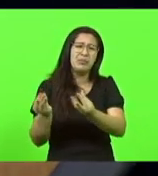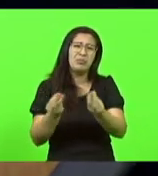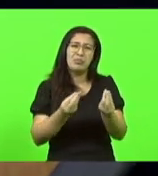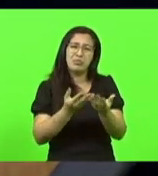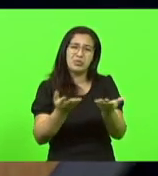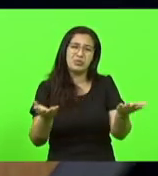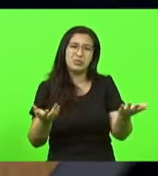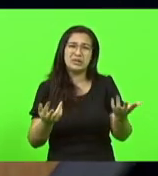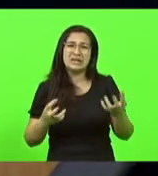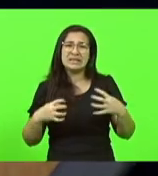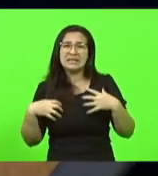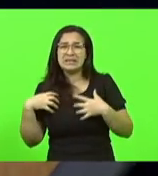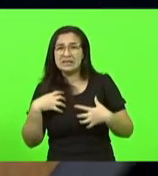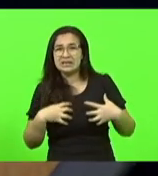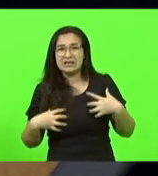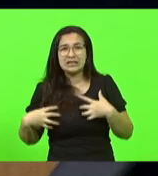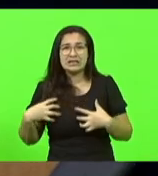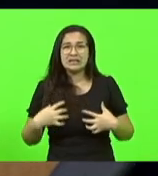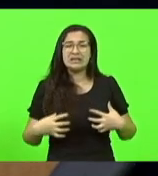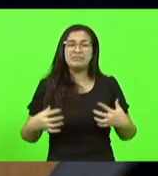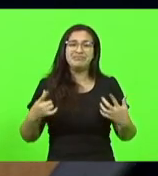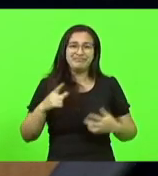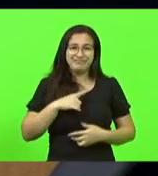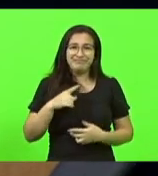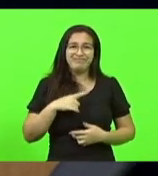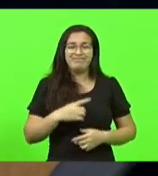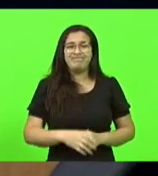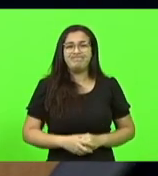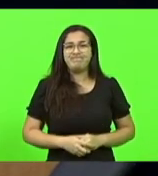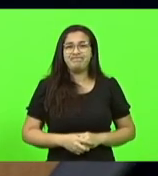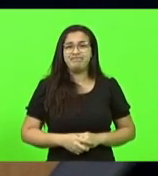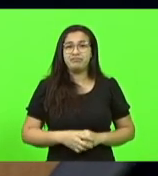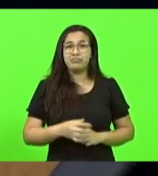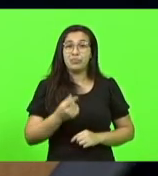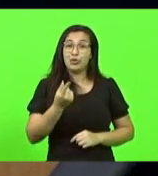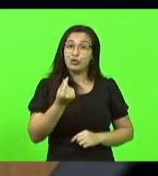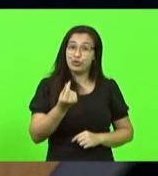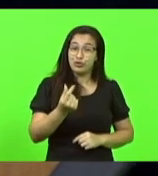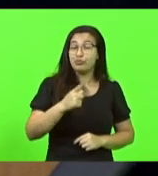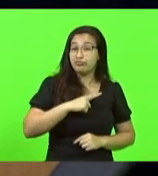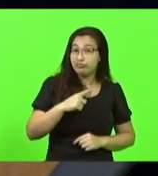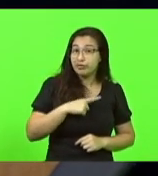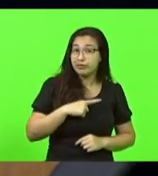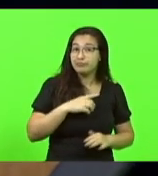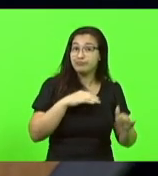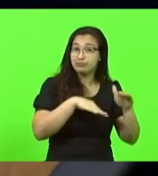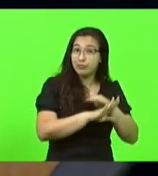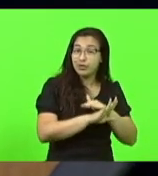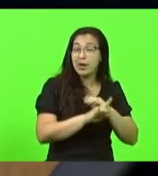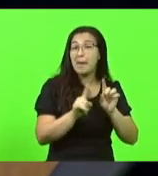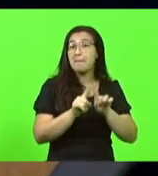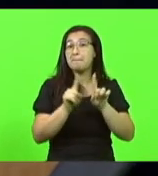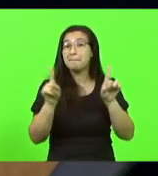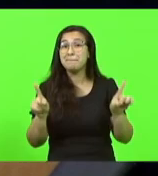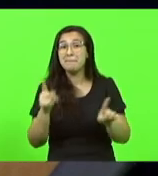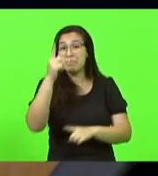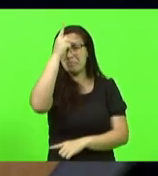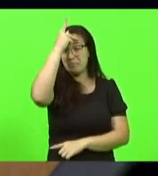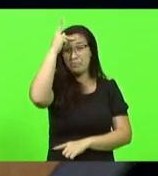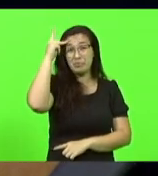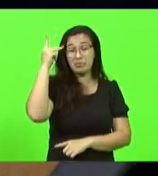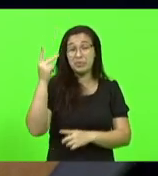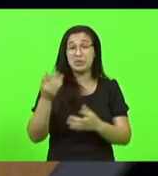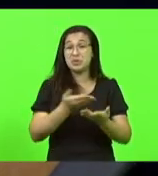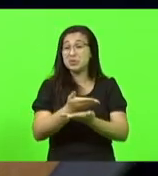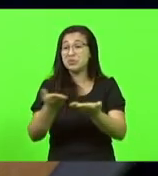catarinenses. Tem recurso no caixa, mas as pessoas continuam angustiadas nas